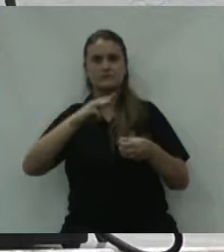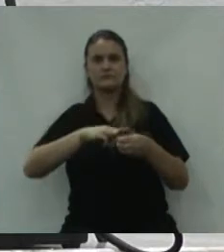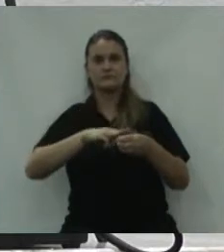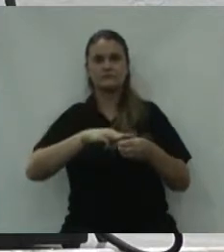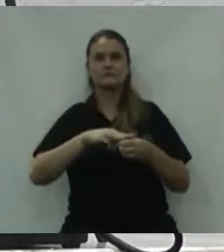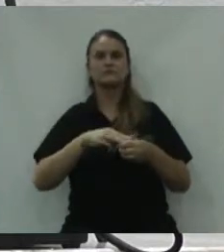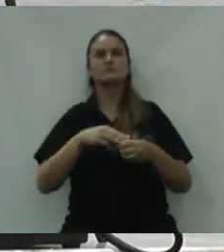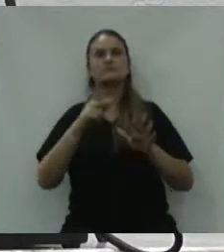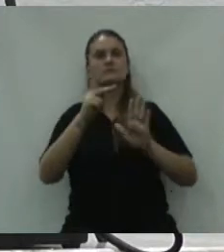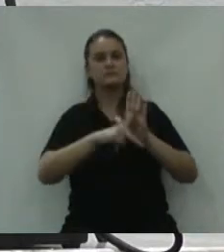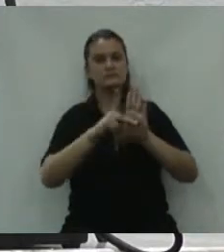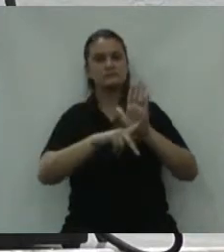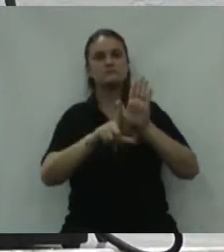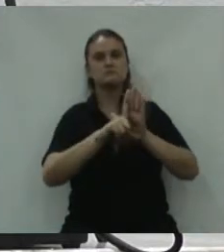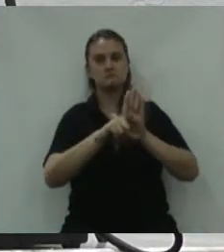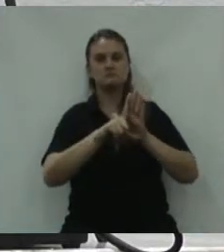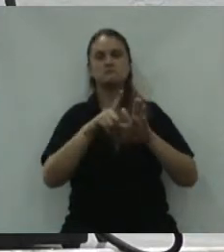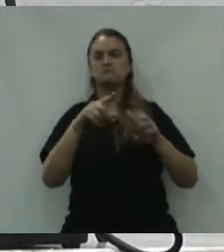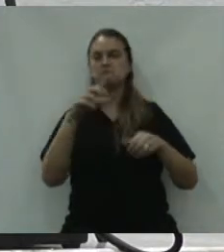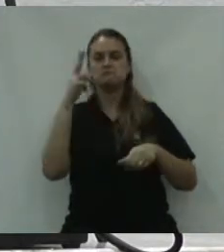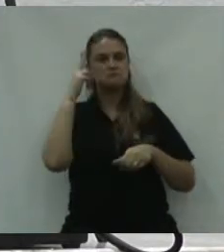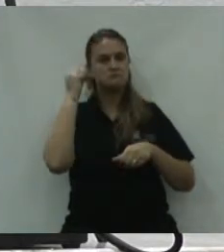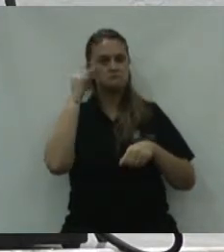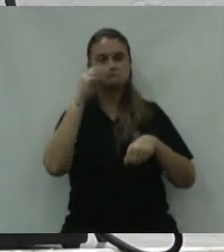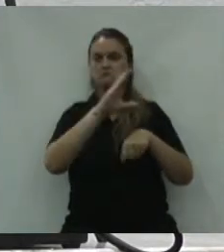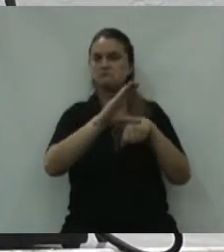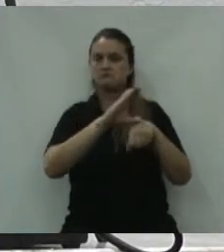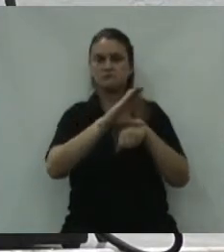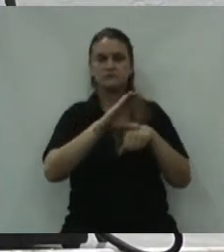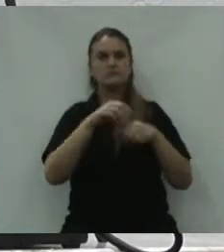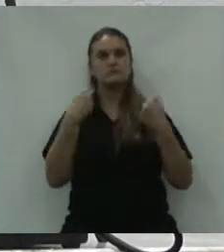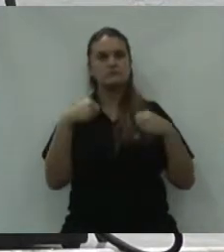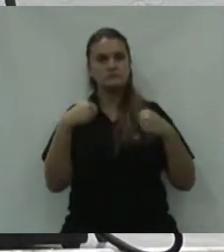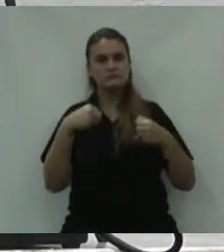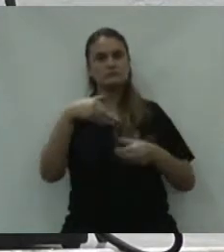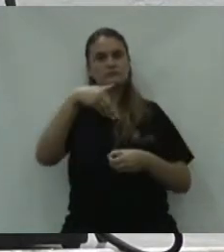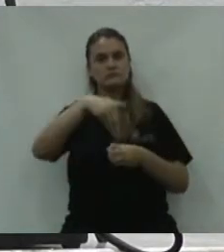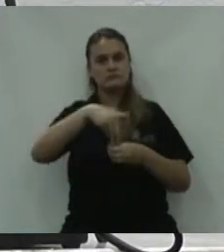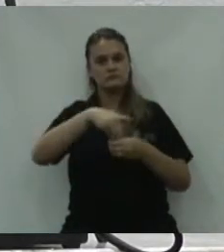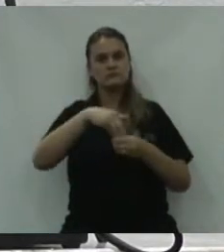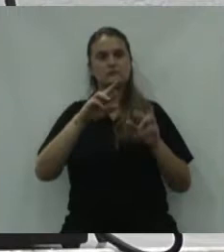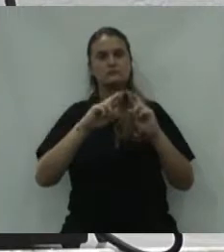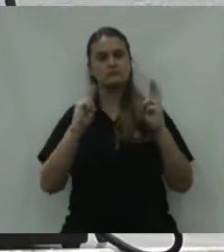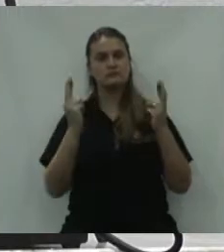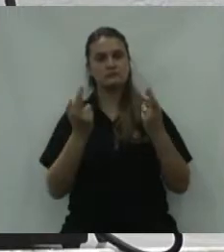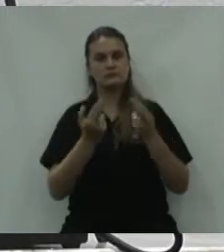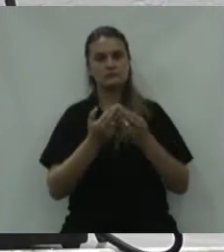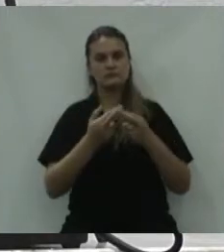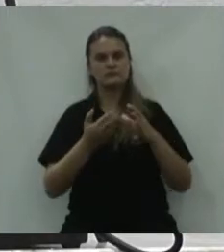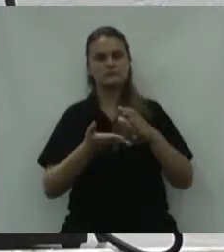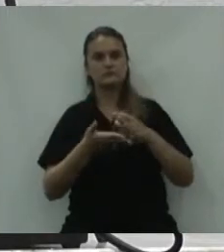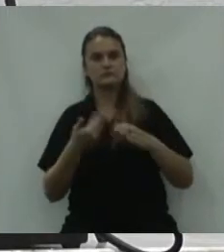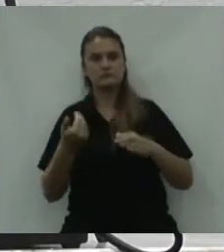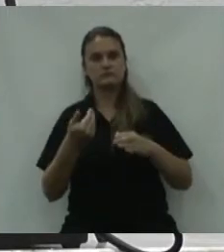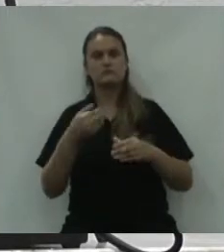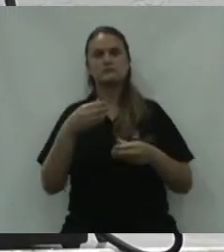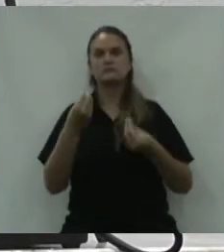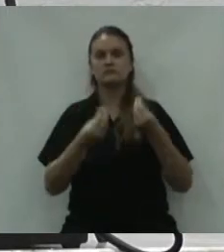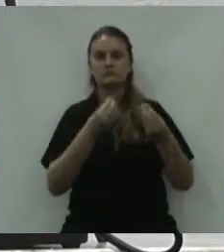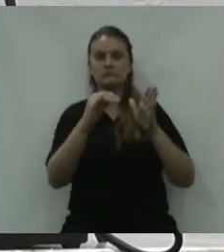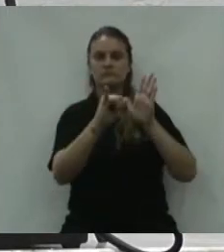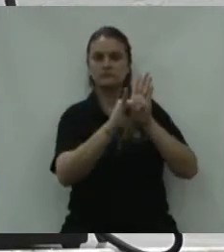Fundamentação. O projeto de lei é legal e constitucional, devendo ser votado em sessão extraordinária,